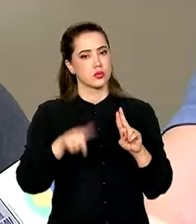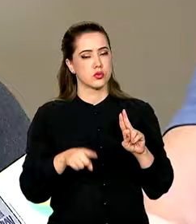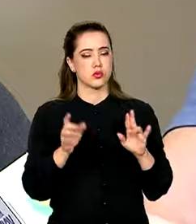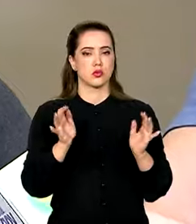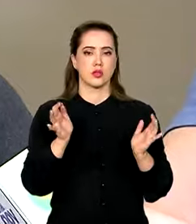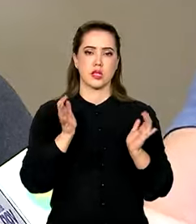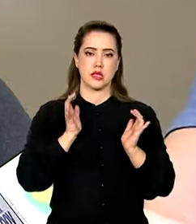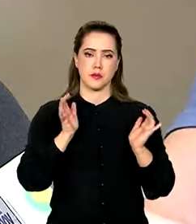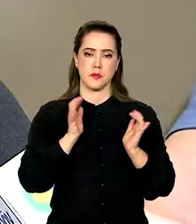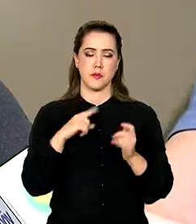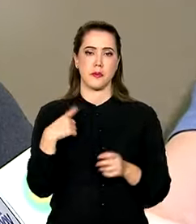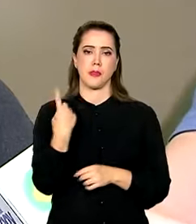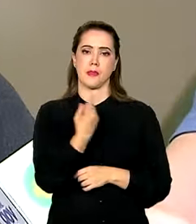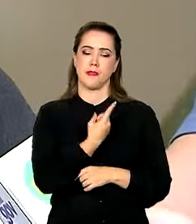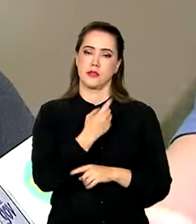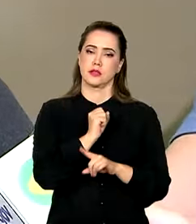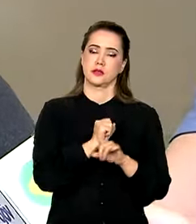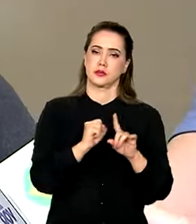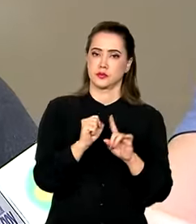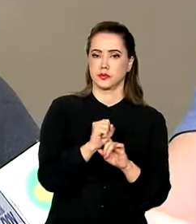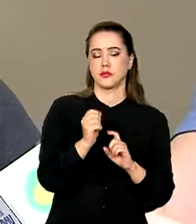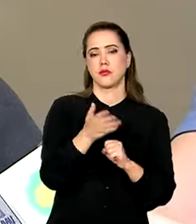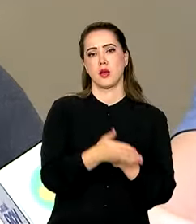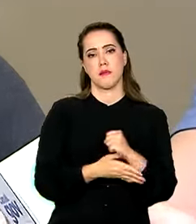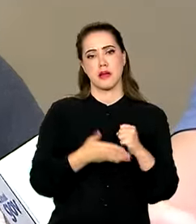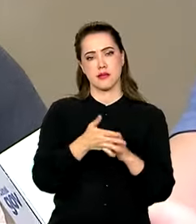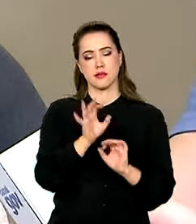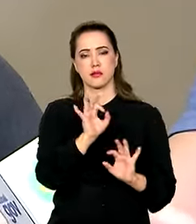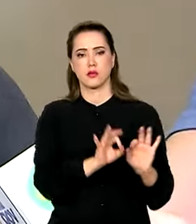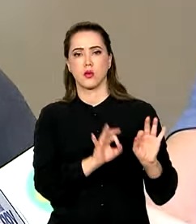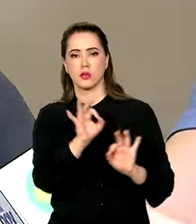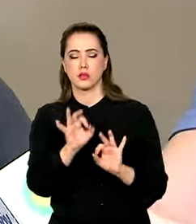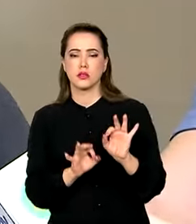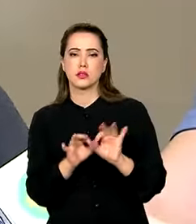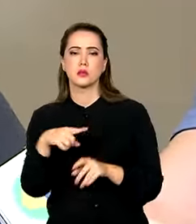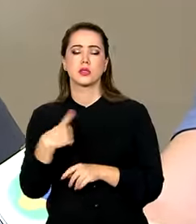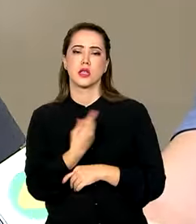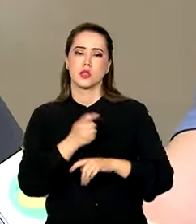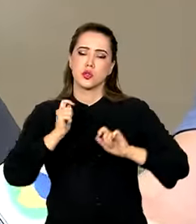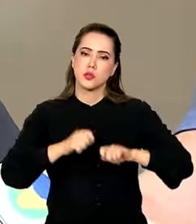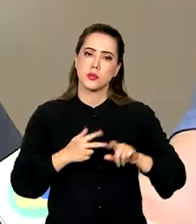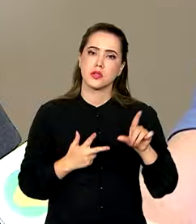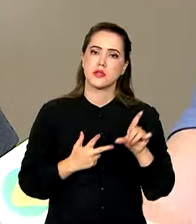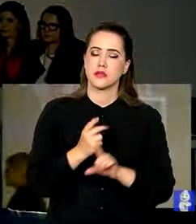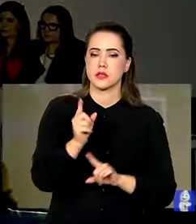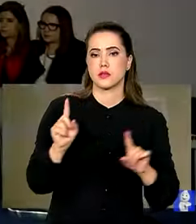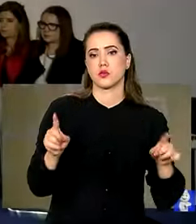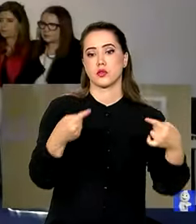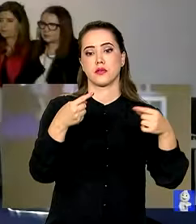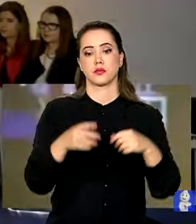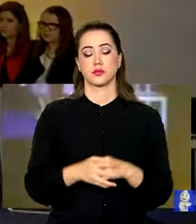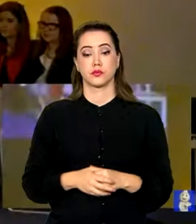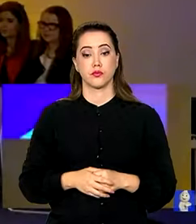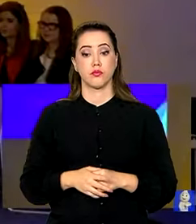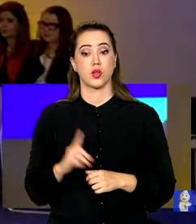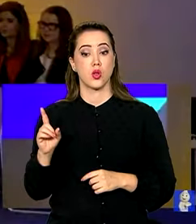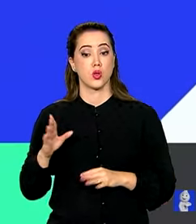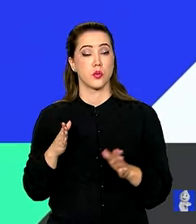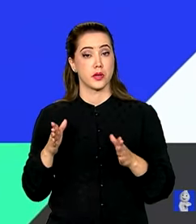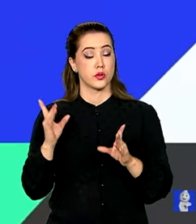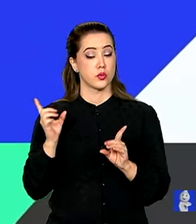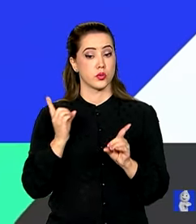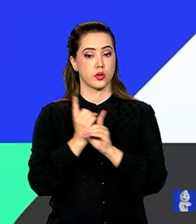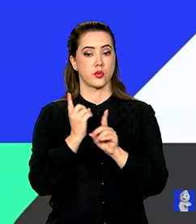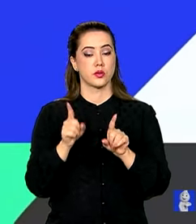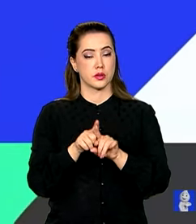patrimônio da nossa sociedade, é a base de organização para que possamos vencer esses desafios. Durante o encontro, também